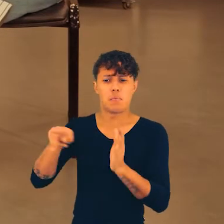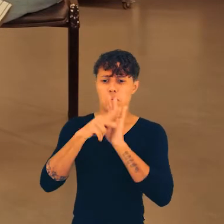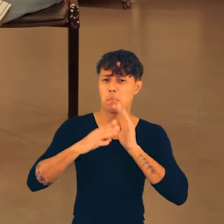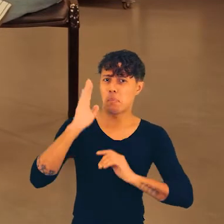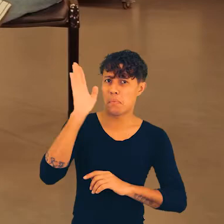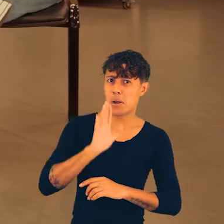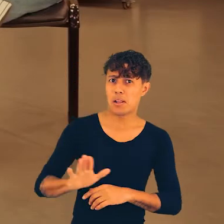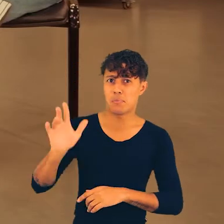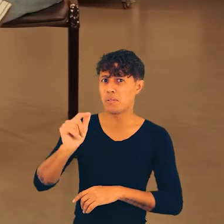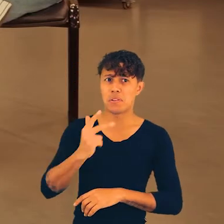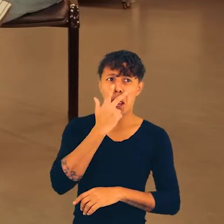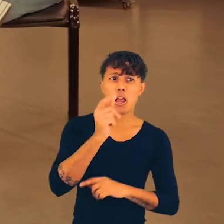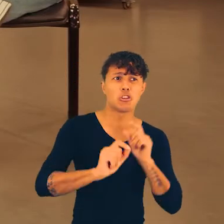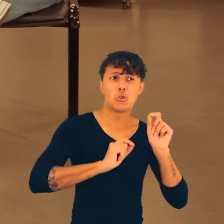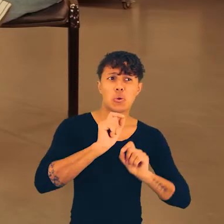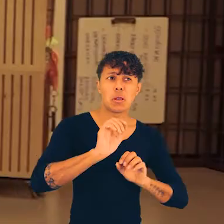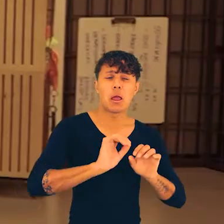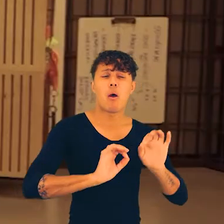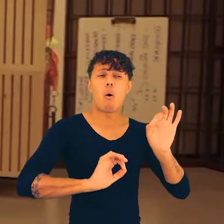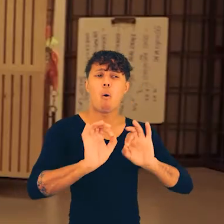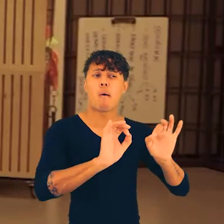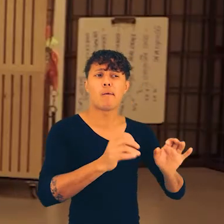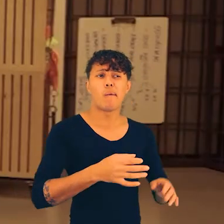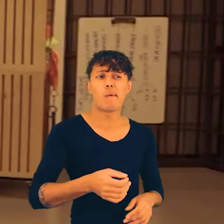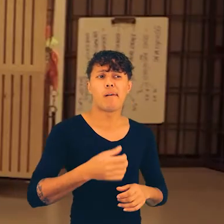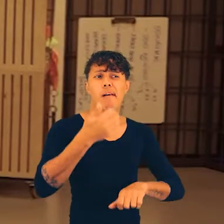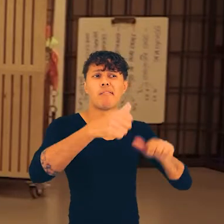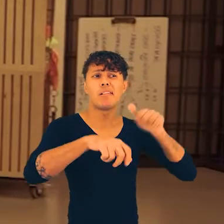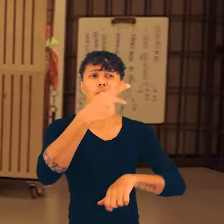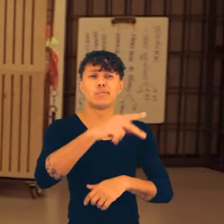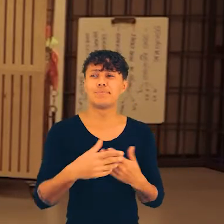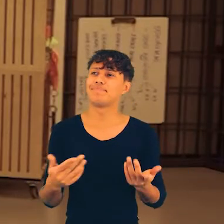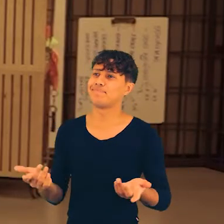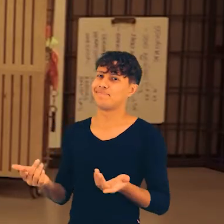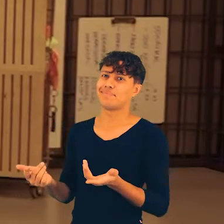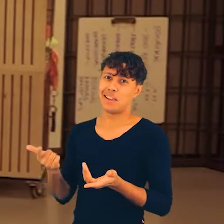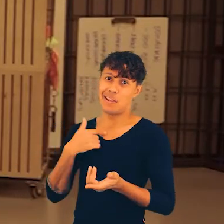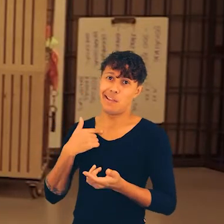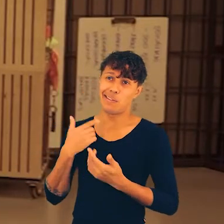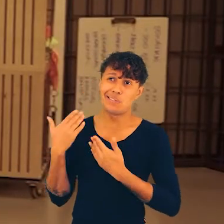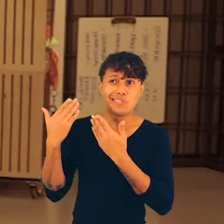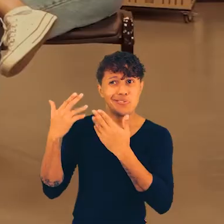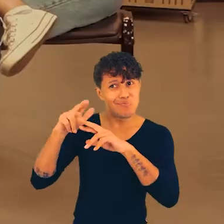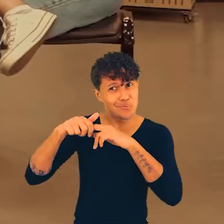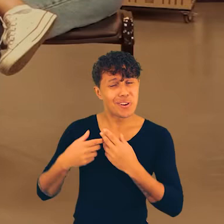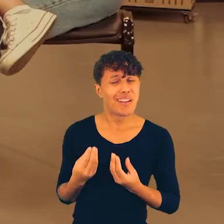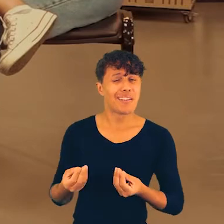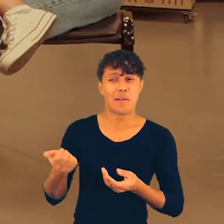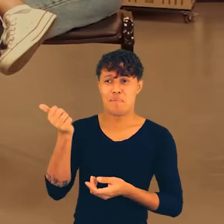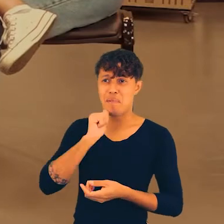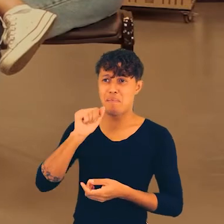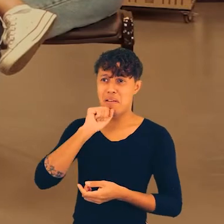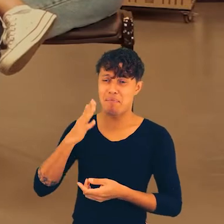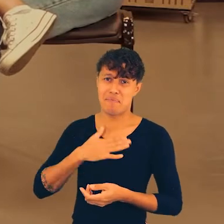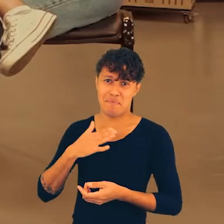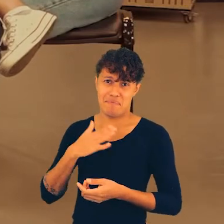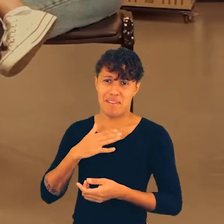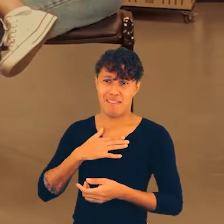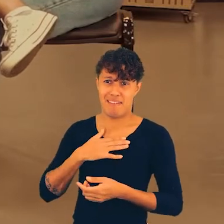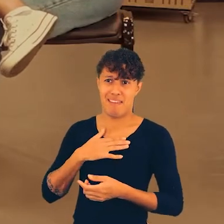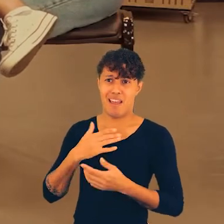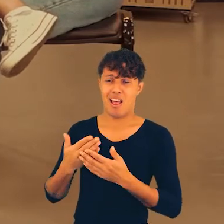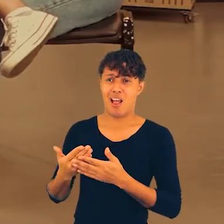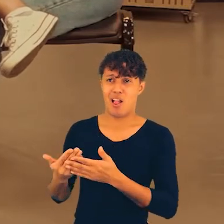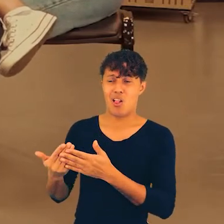decisão política do nosso país. Mas o você acha dessas organizações também? Qual que a sua avaliação? Eu sou mais suspeita para falar de ONG